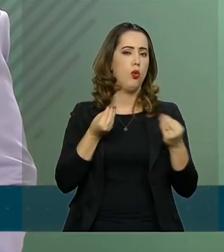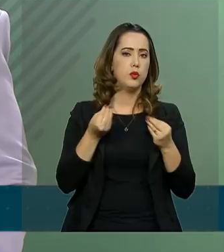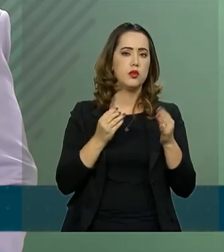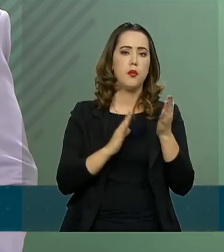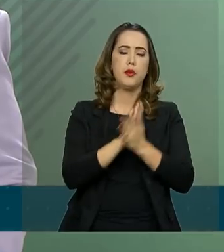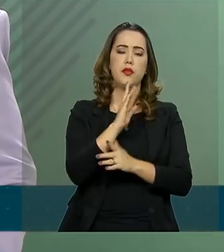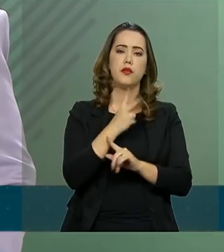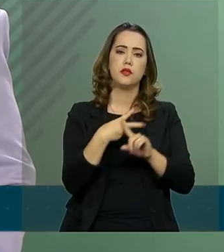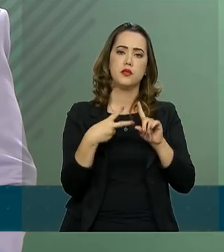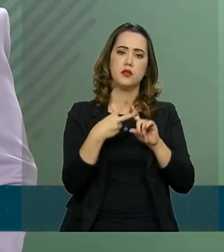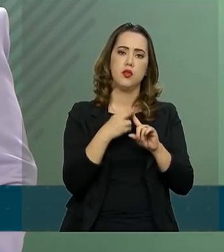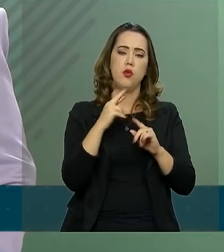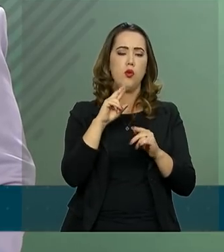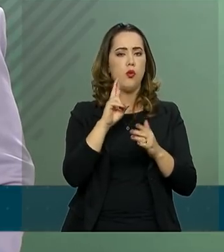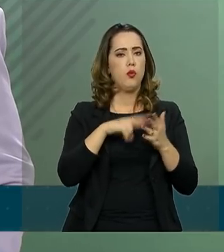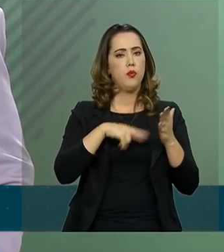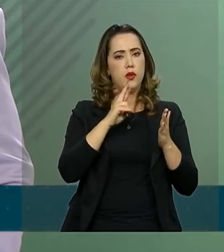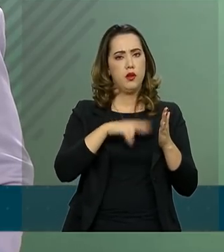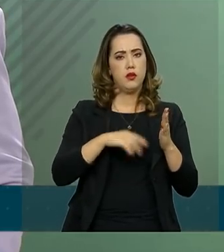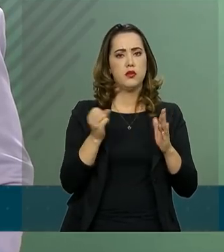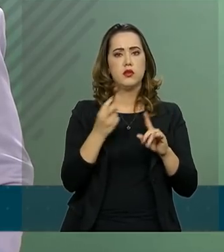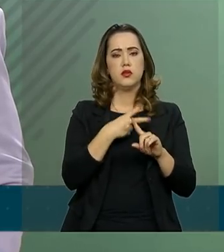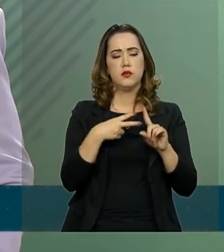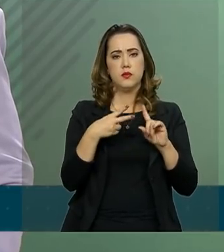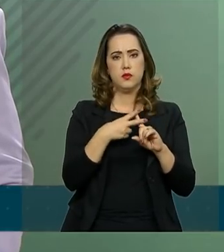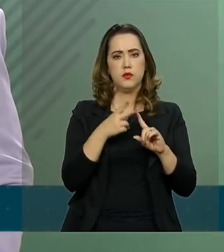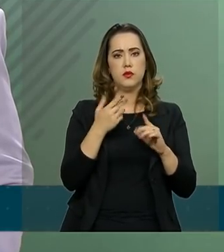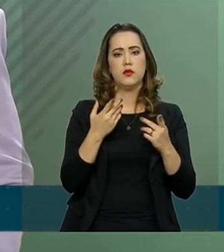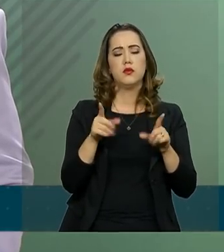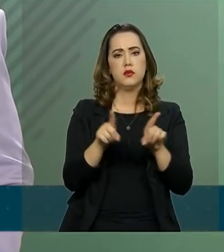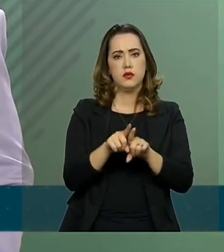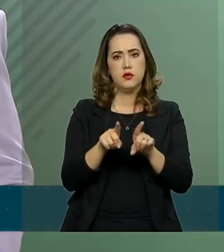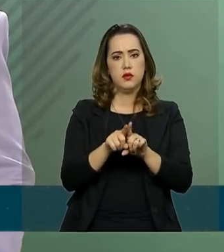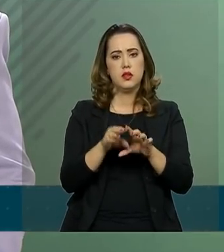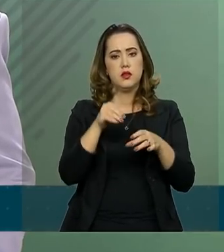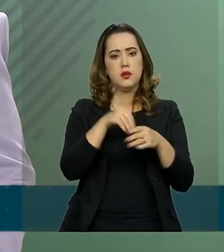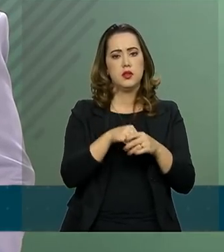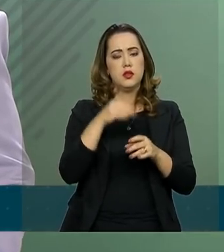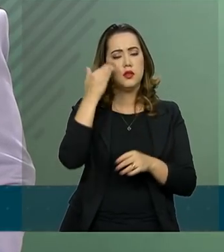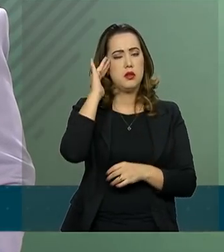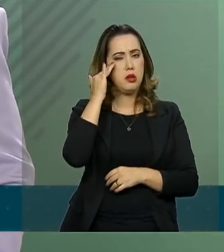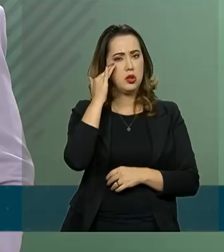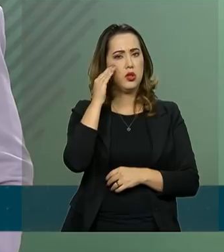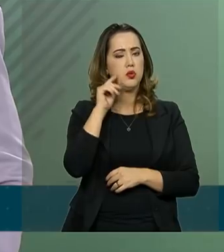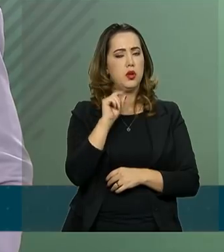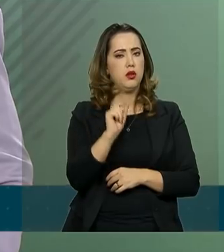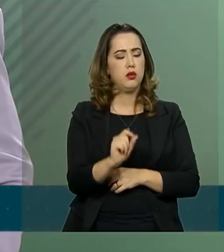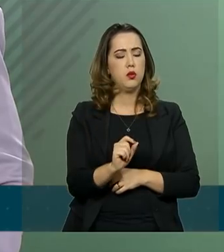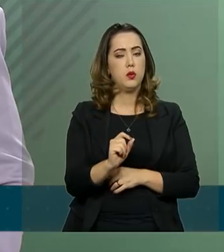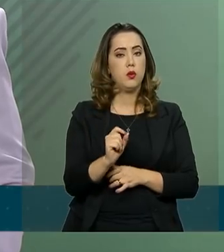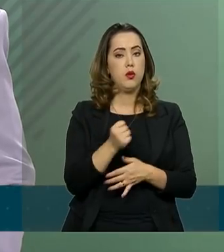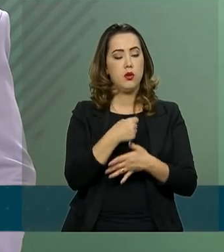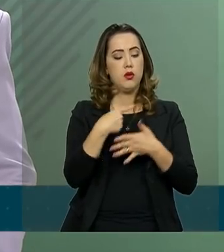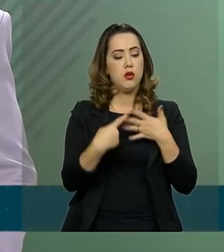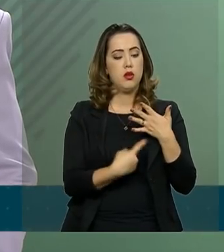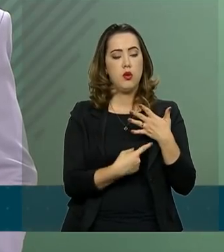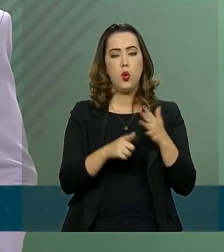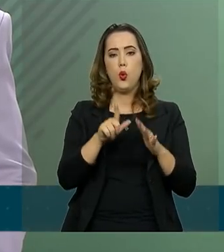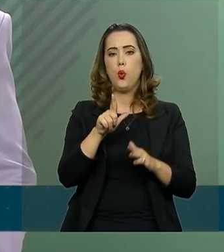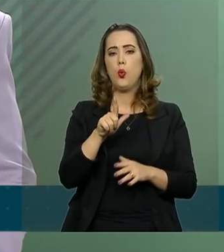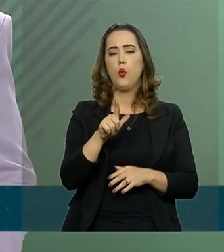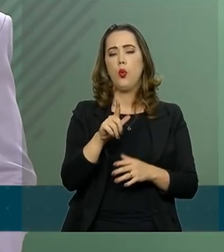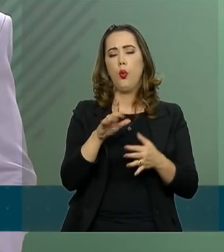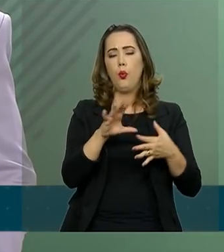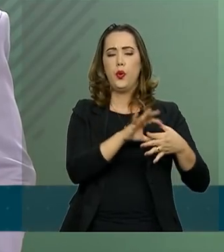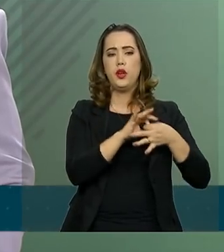aprovação ou relatório da nova Previdência e, dentro desse entendimento, estabelecer um link com seus